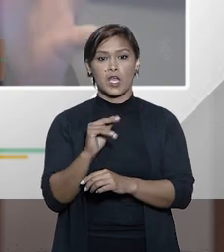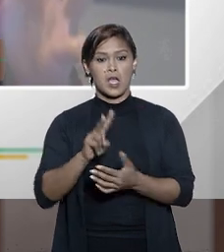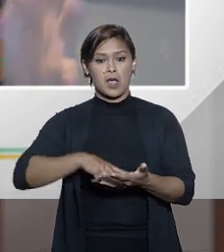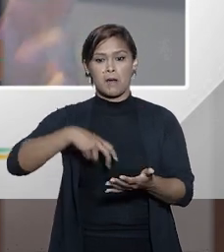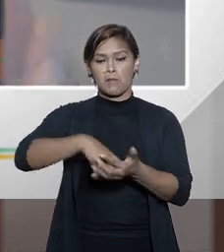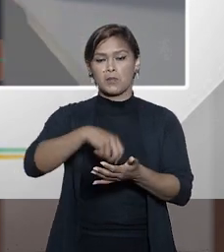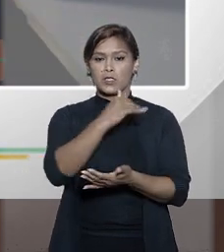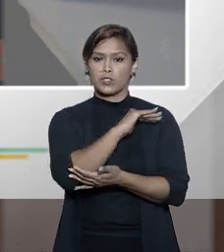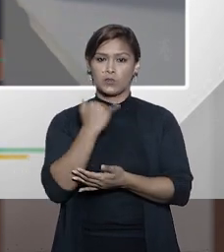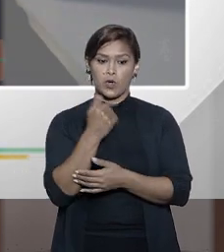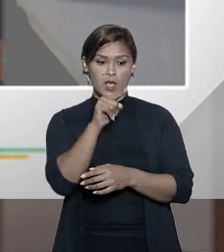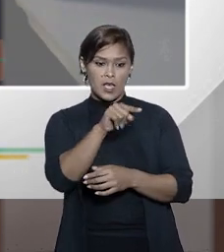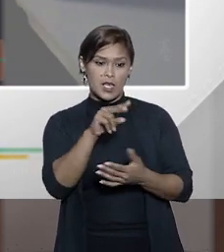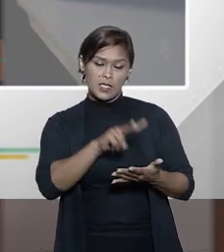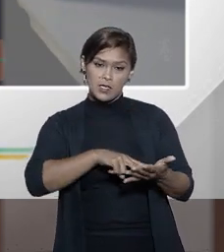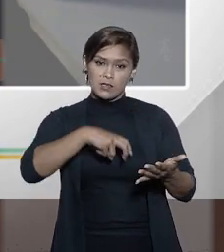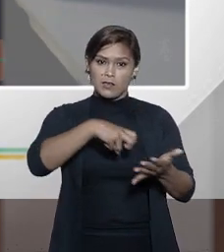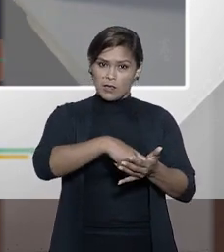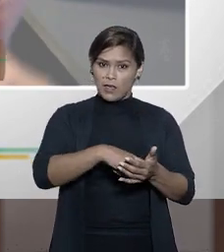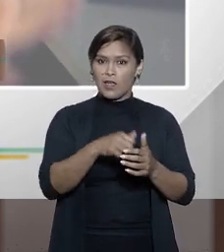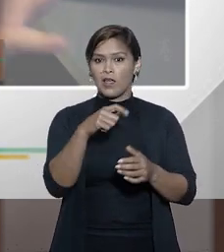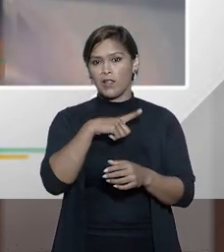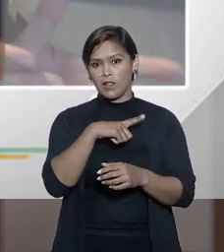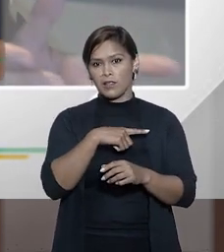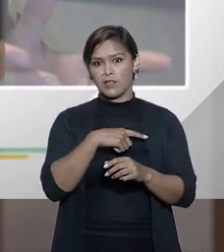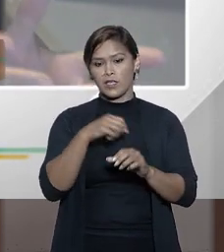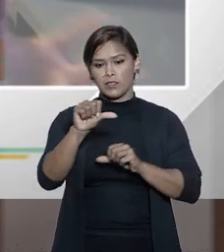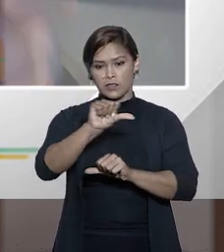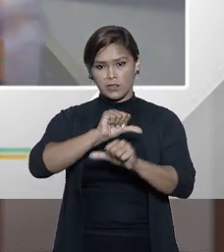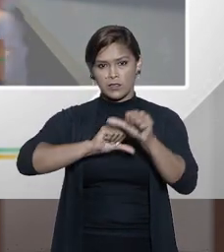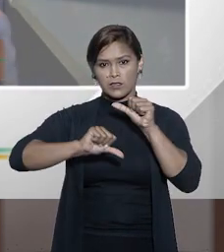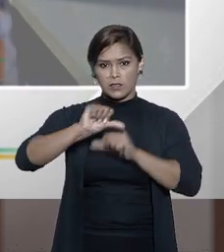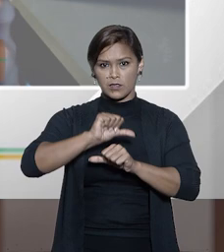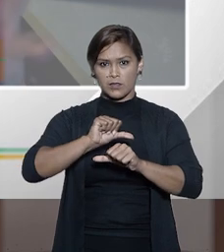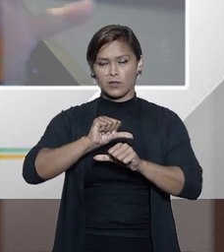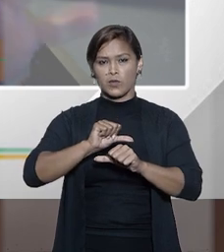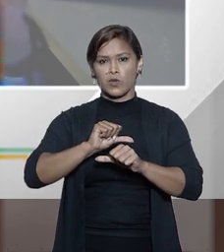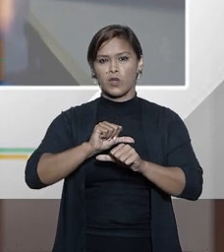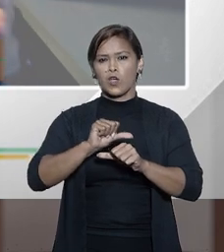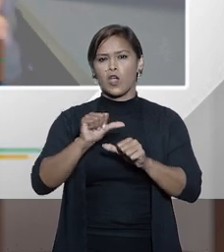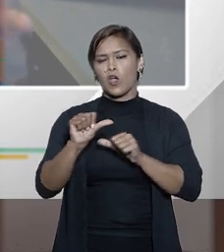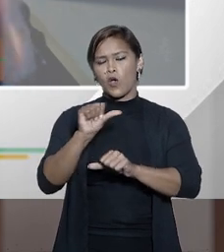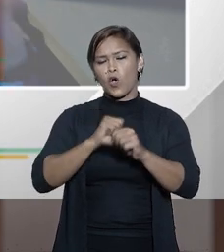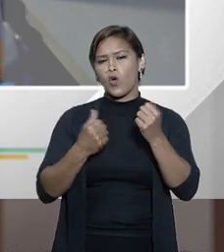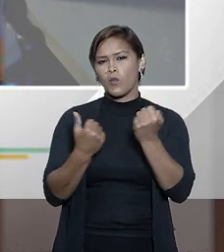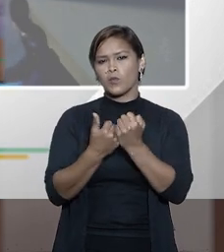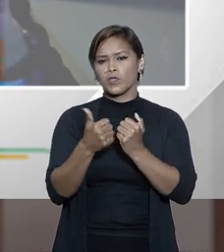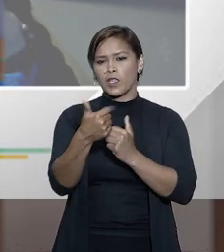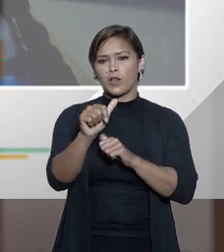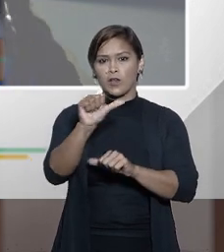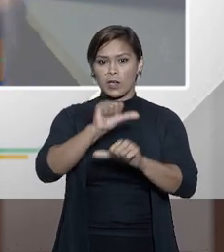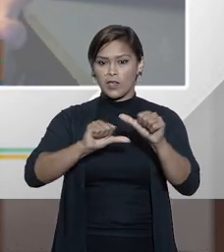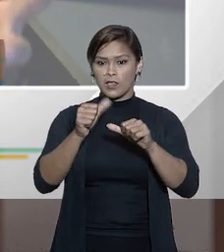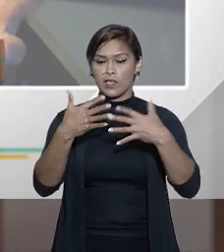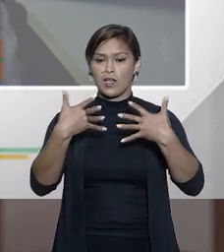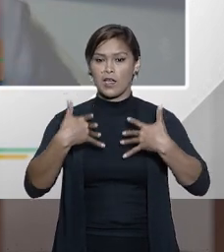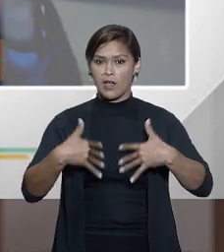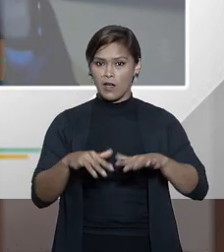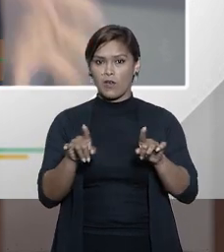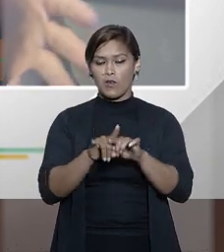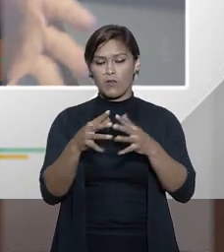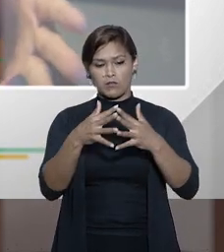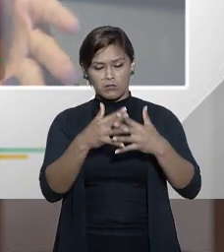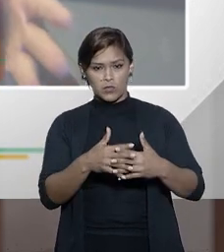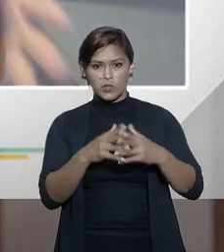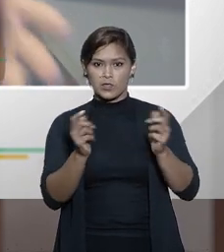morte então essas penas elas têm que ser transformadas eu não diria comutadas mas têm que ser acomodadas